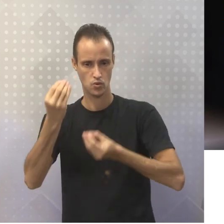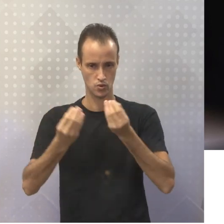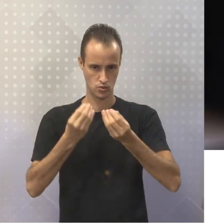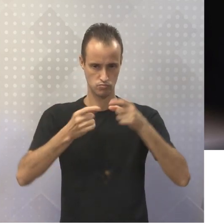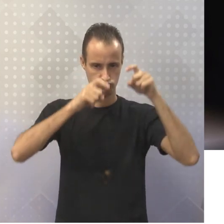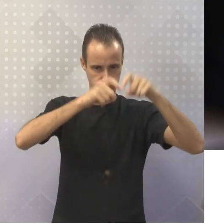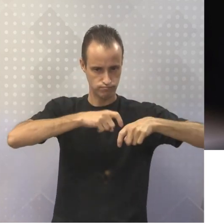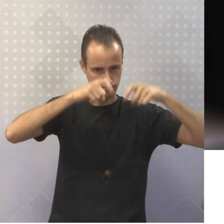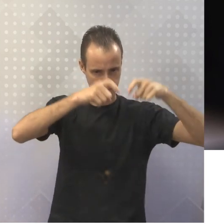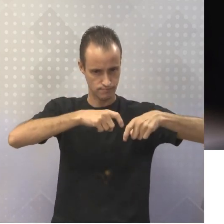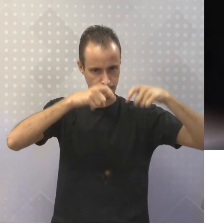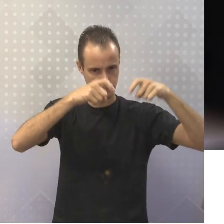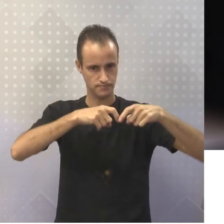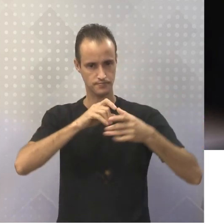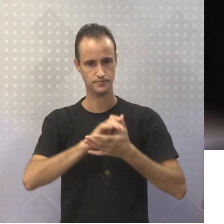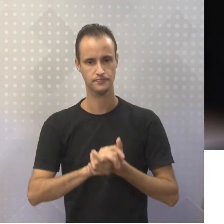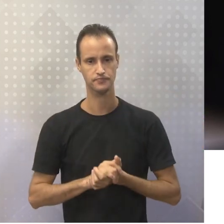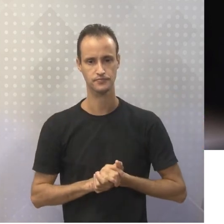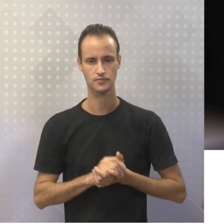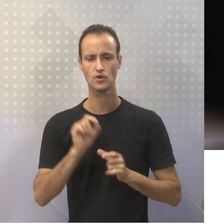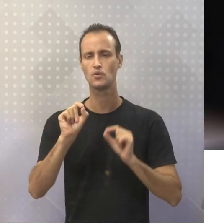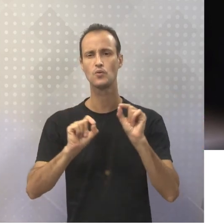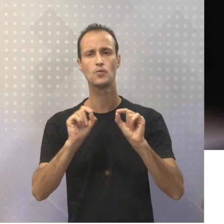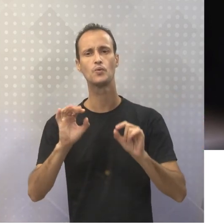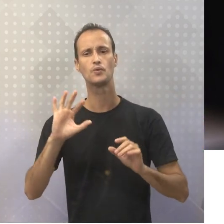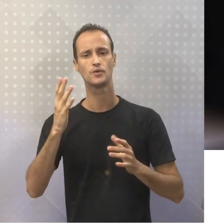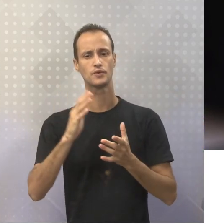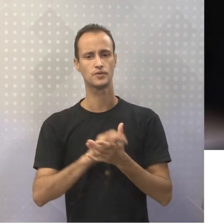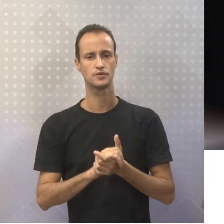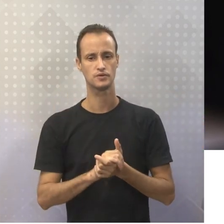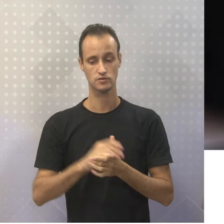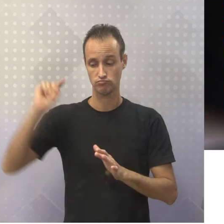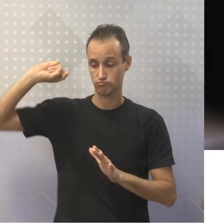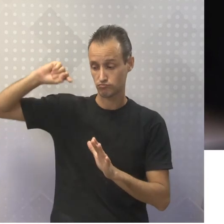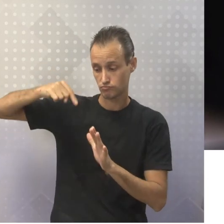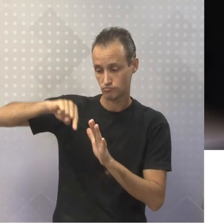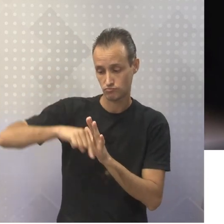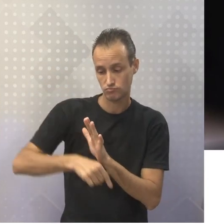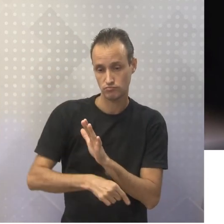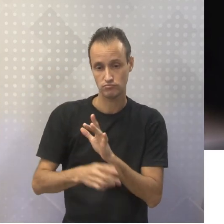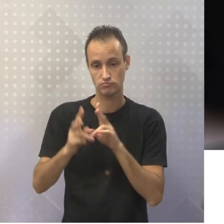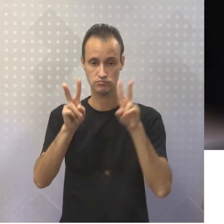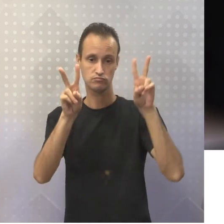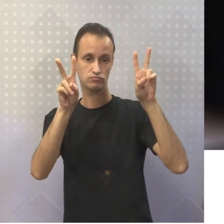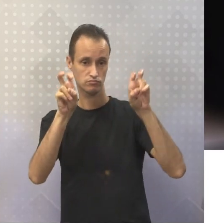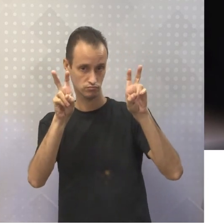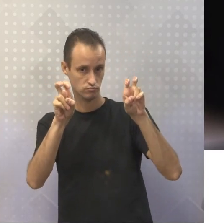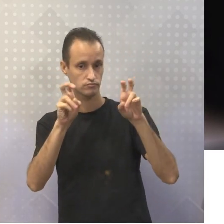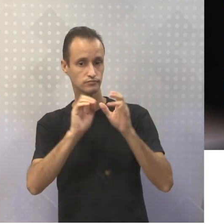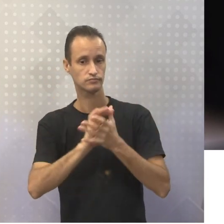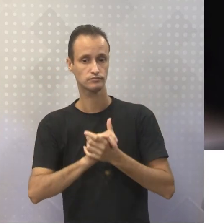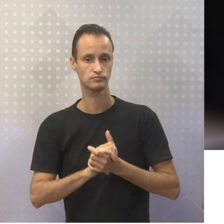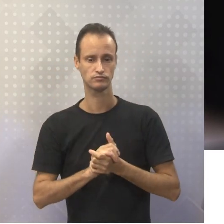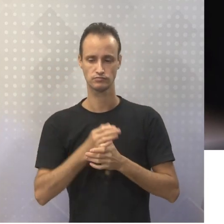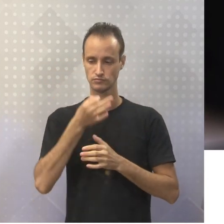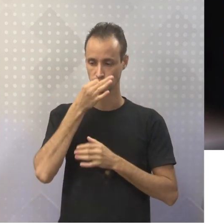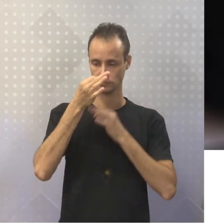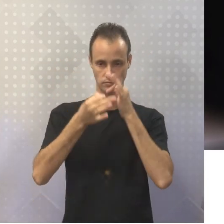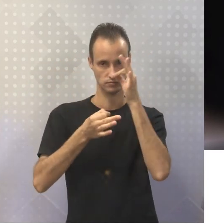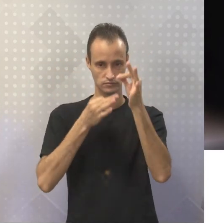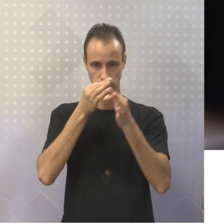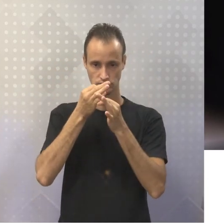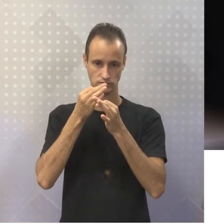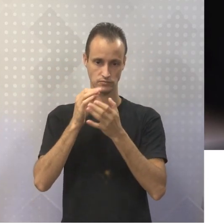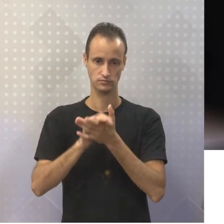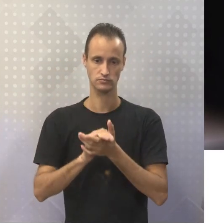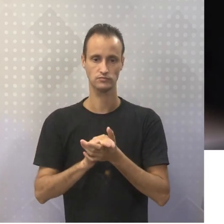isso, o que que acontece? Isso aprofunda o tema. É justamente argumentações como